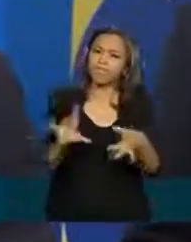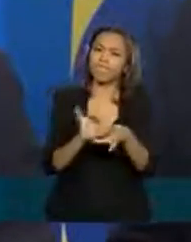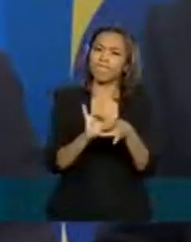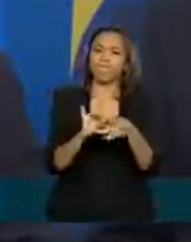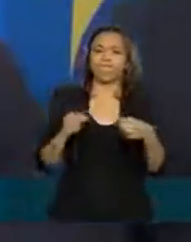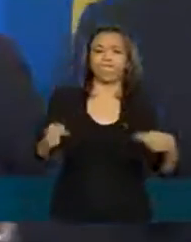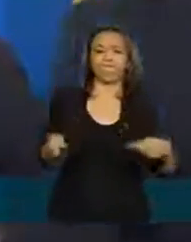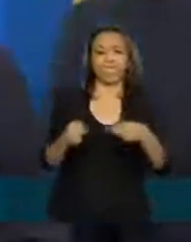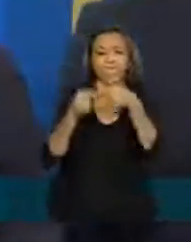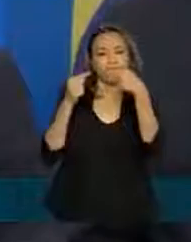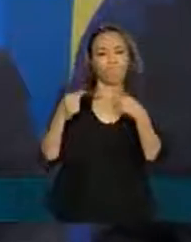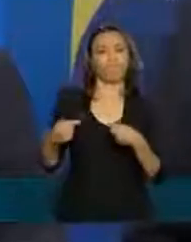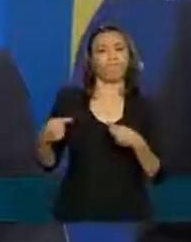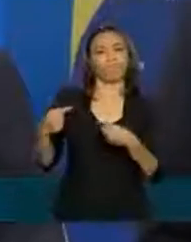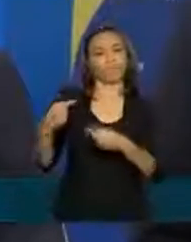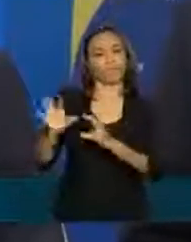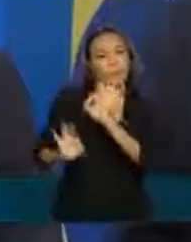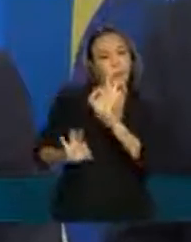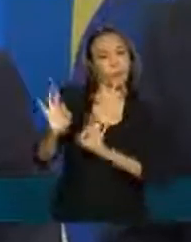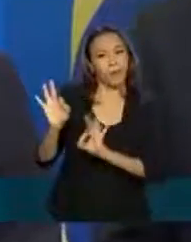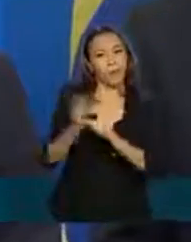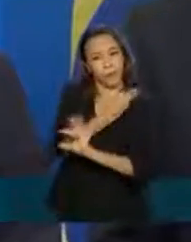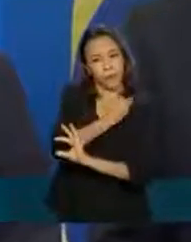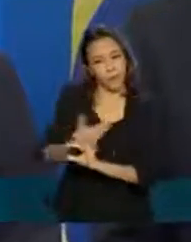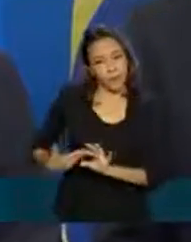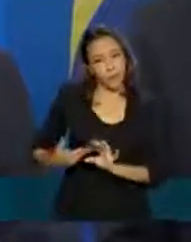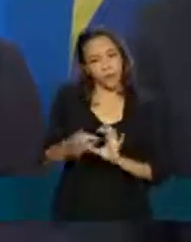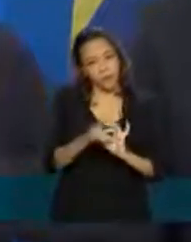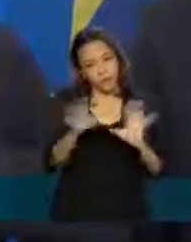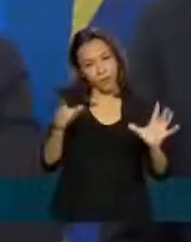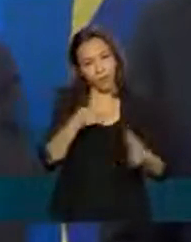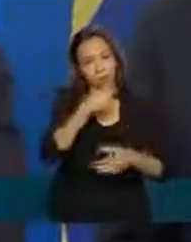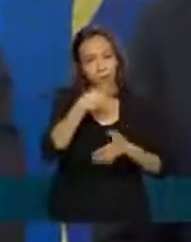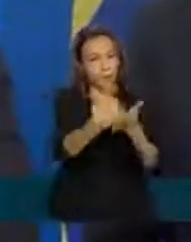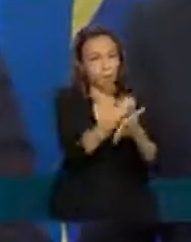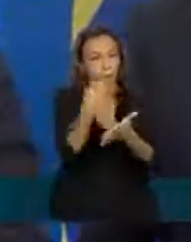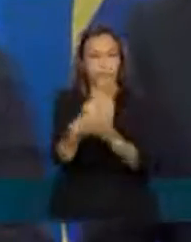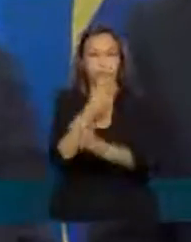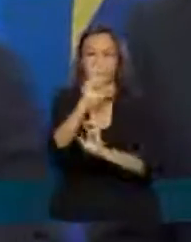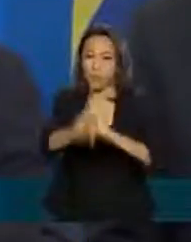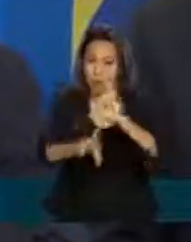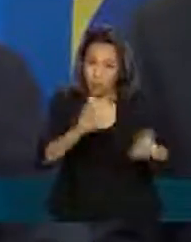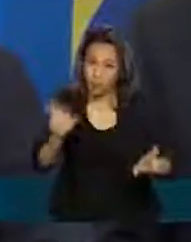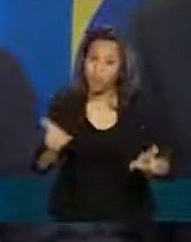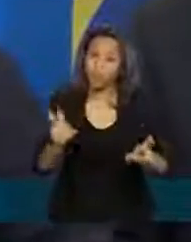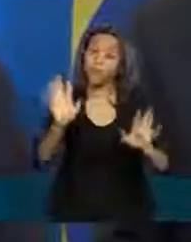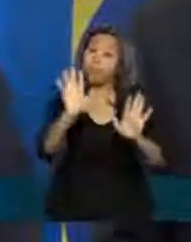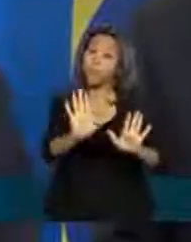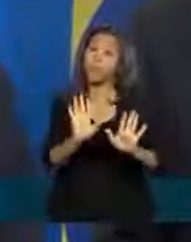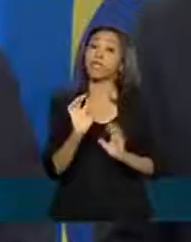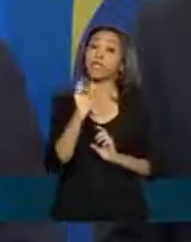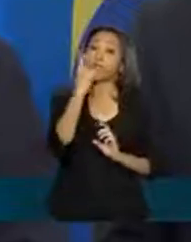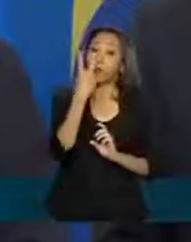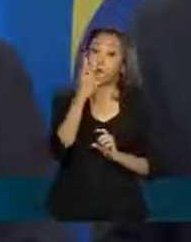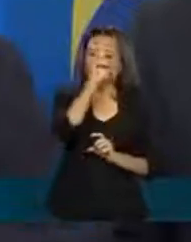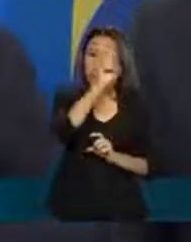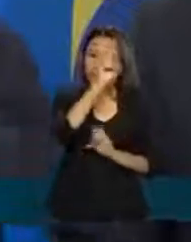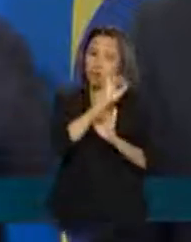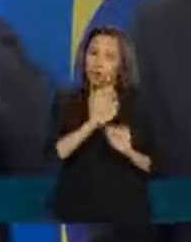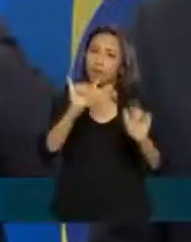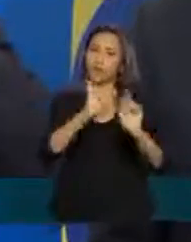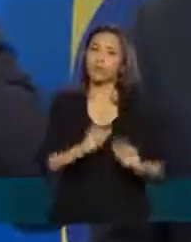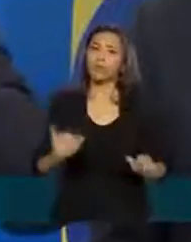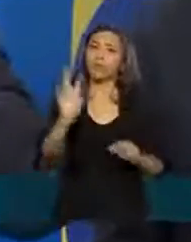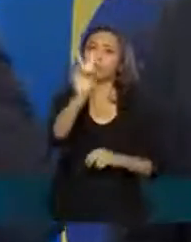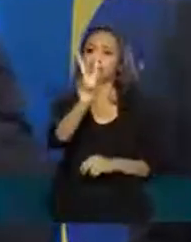anunciado e estamos aí à disposição para responder maiores perguntas. Eu vou aproveitar para fazer dois pequenos anúncios também. Um